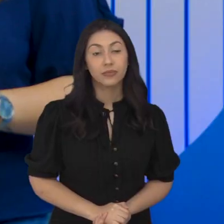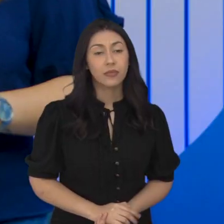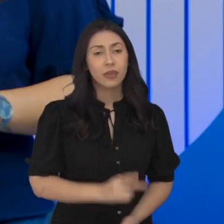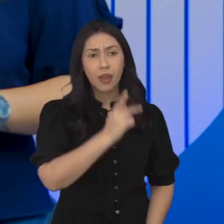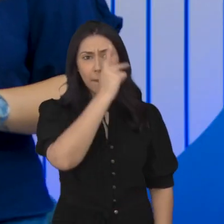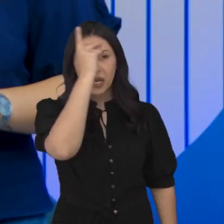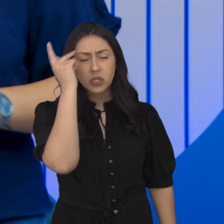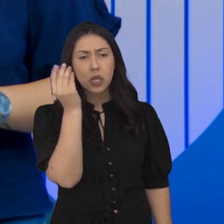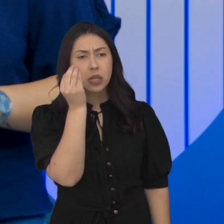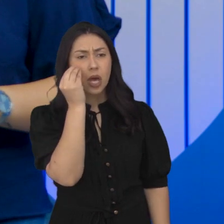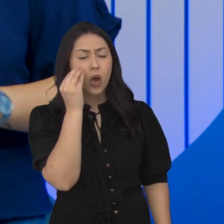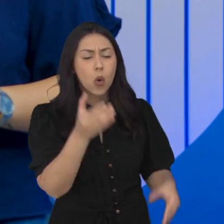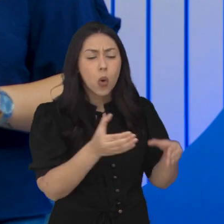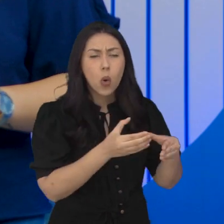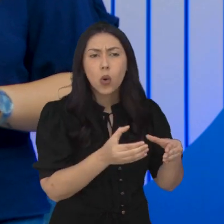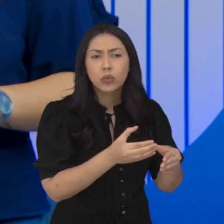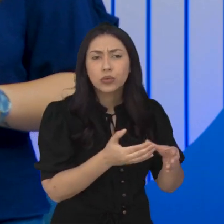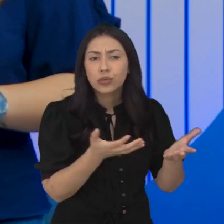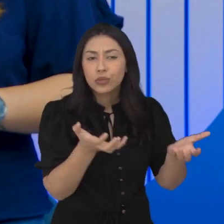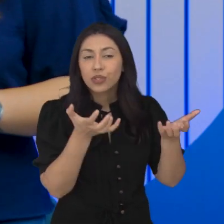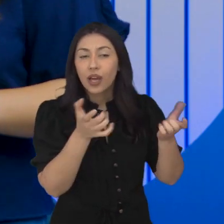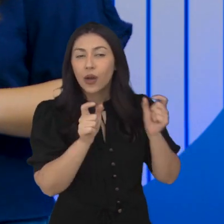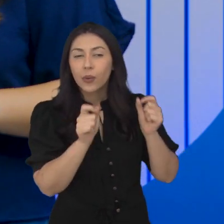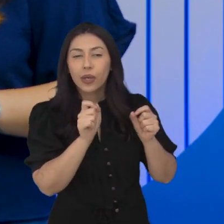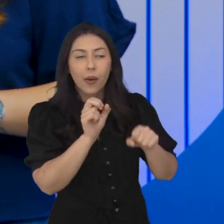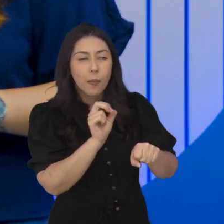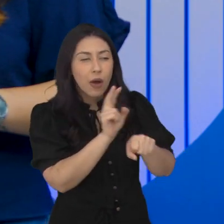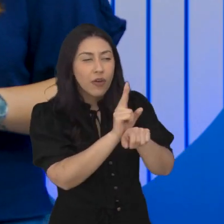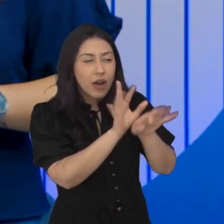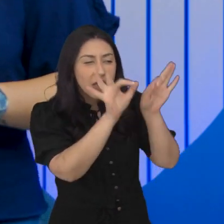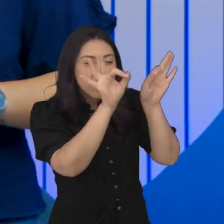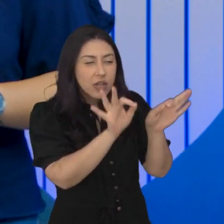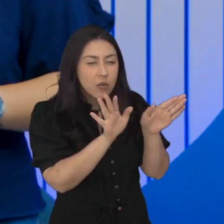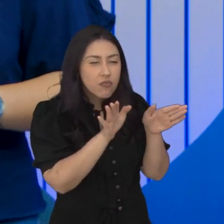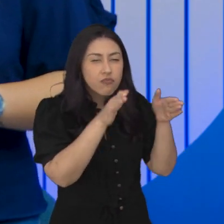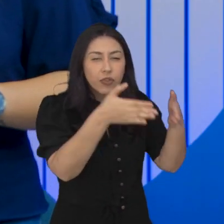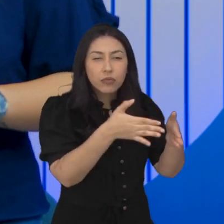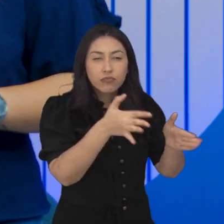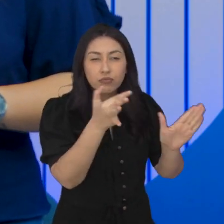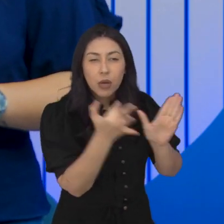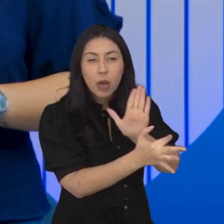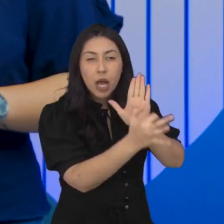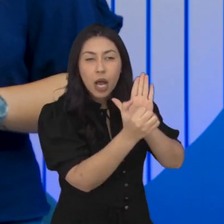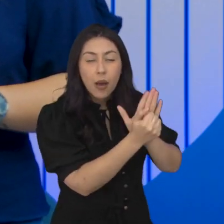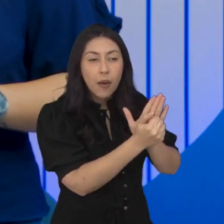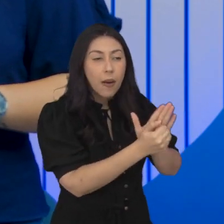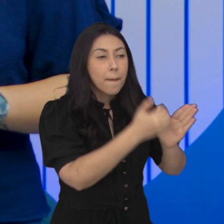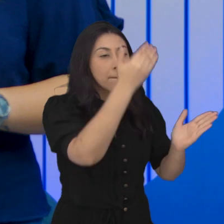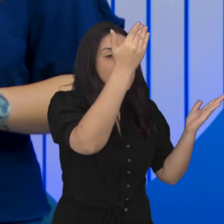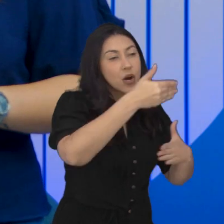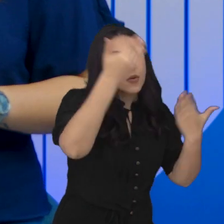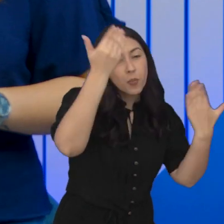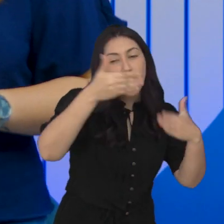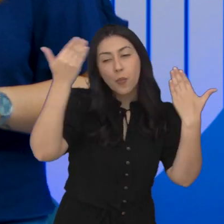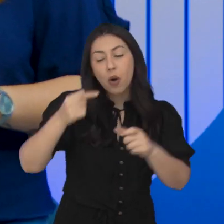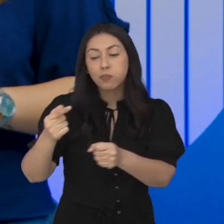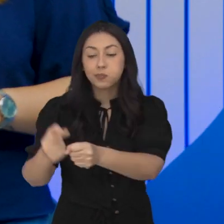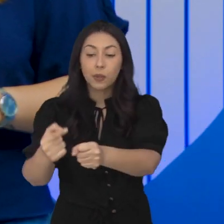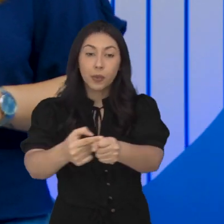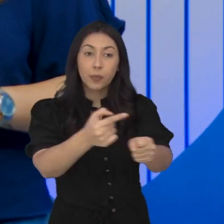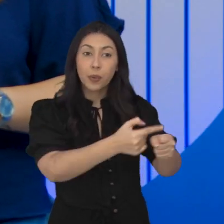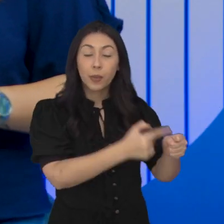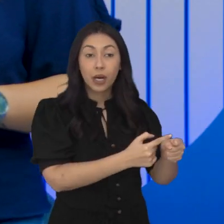Quem faz concurso público geralmente mira em uma vaga específica. O candidato se inscreve para várias provas em cidades